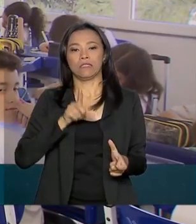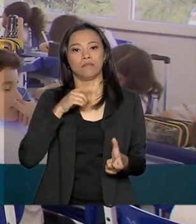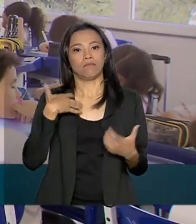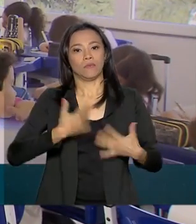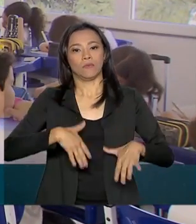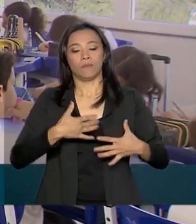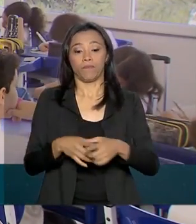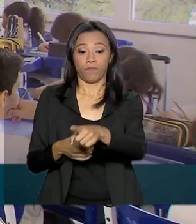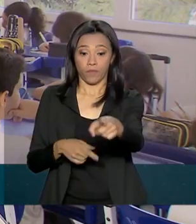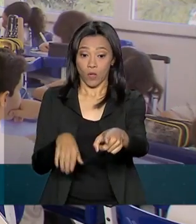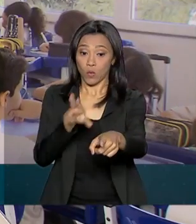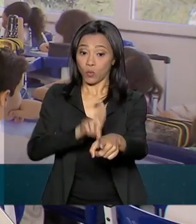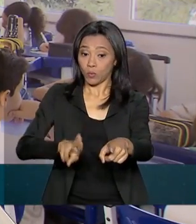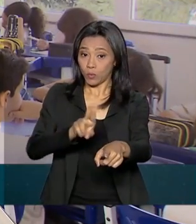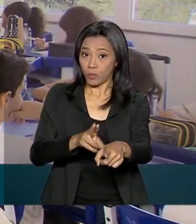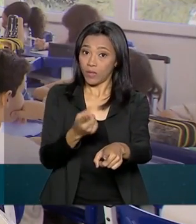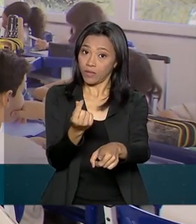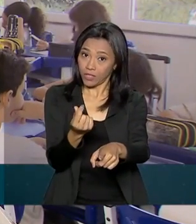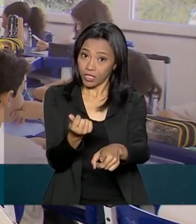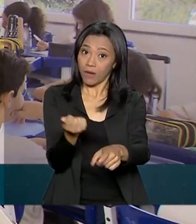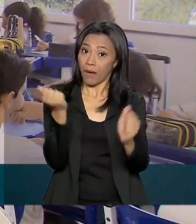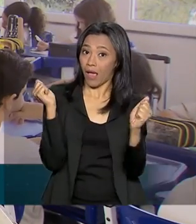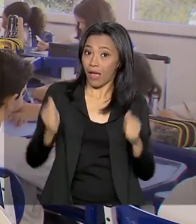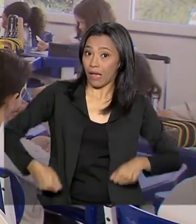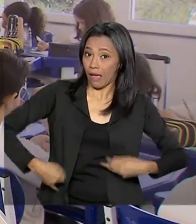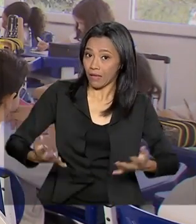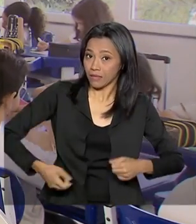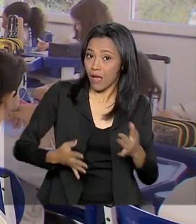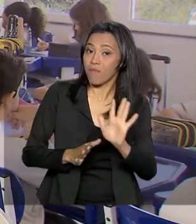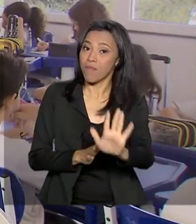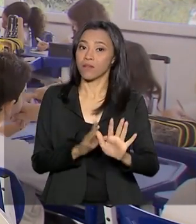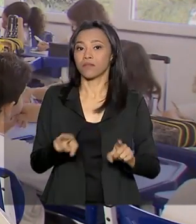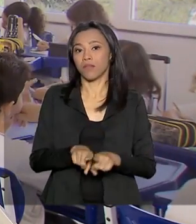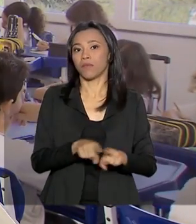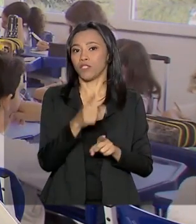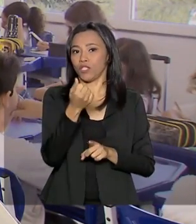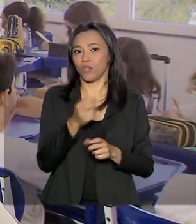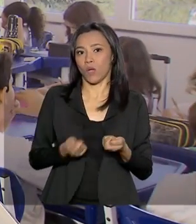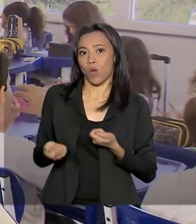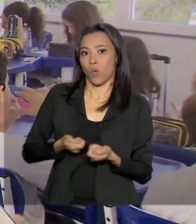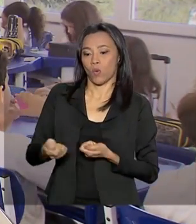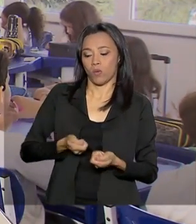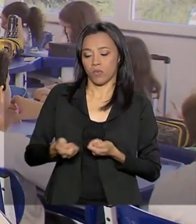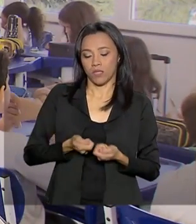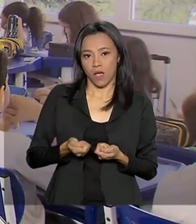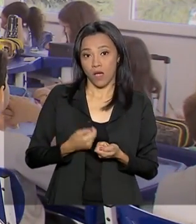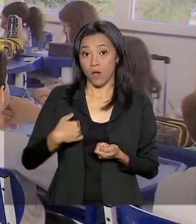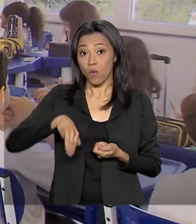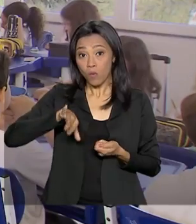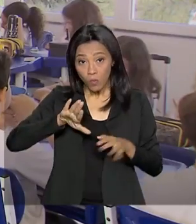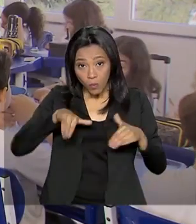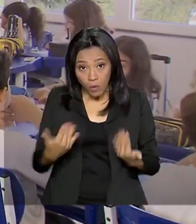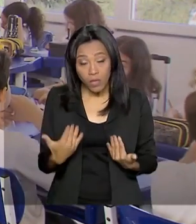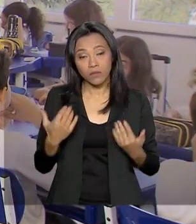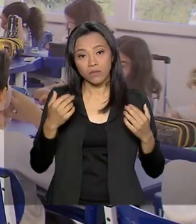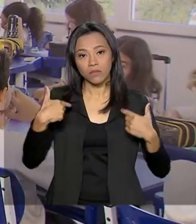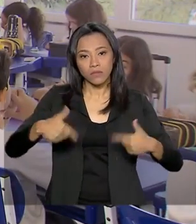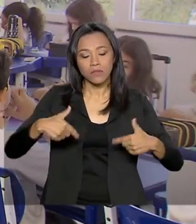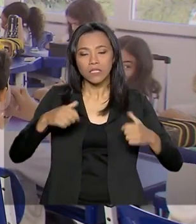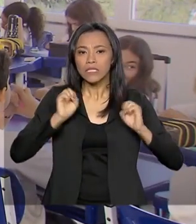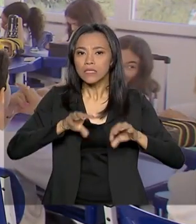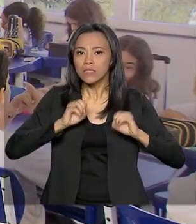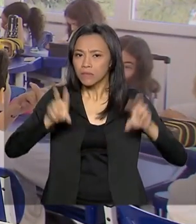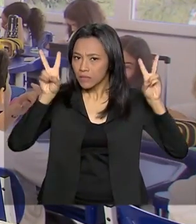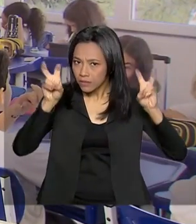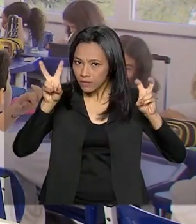gastar, mas também é feito para economizar. Então, quando nós trabalhamos essas questões, dessa conscientização,